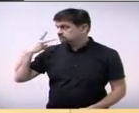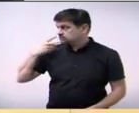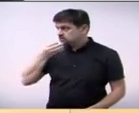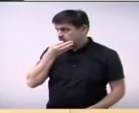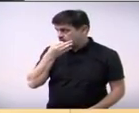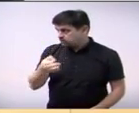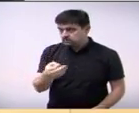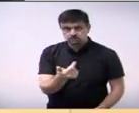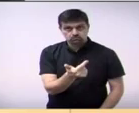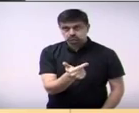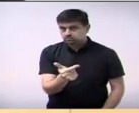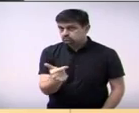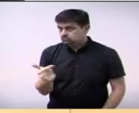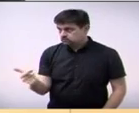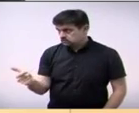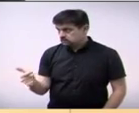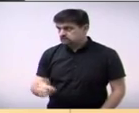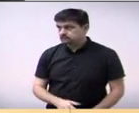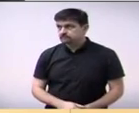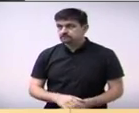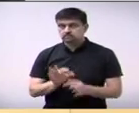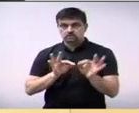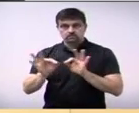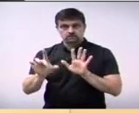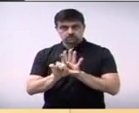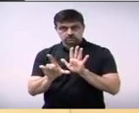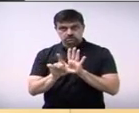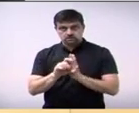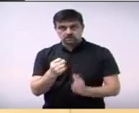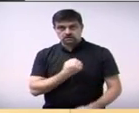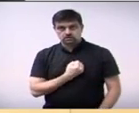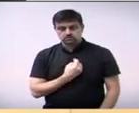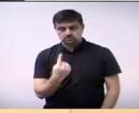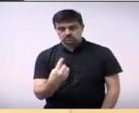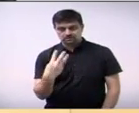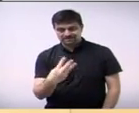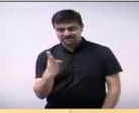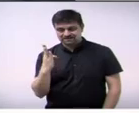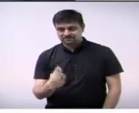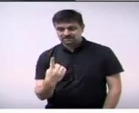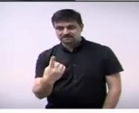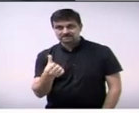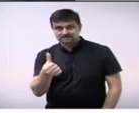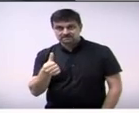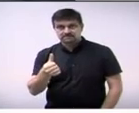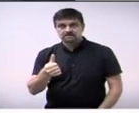Ninguém querendo fazer uso da palavra, o projeto de lei nº 13-16 está em votação.